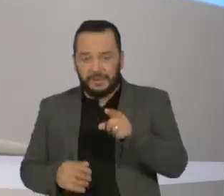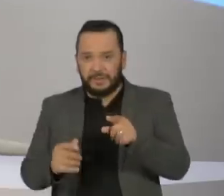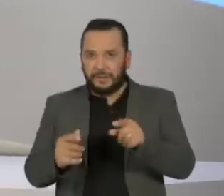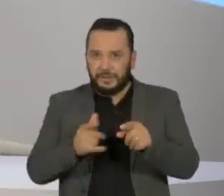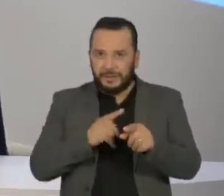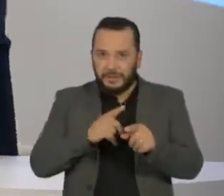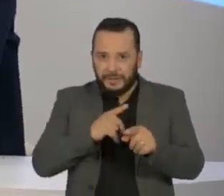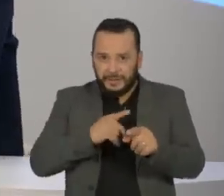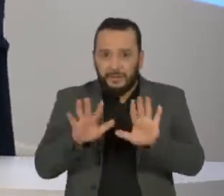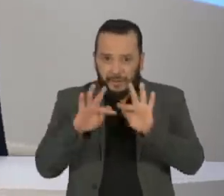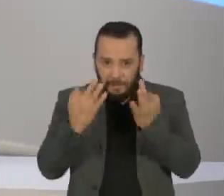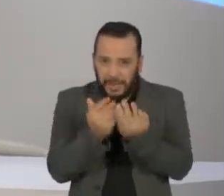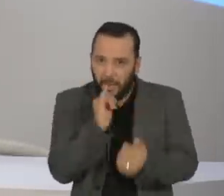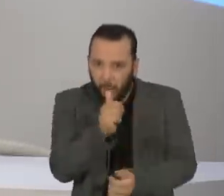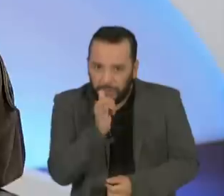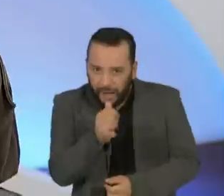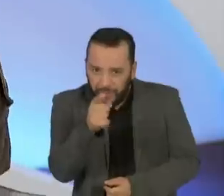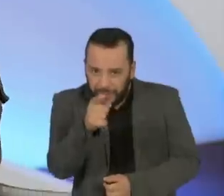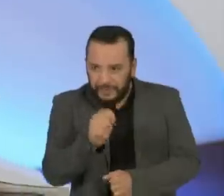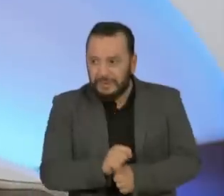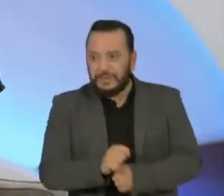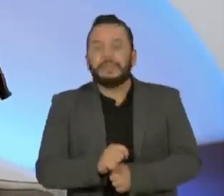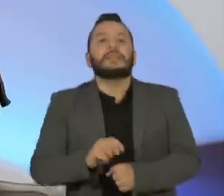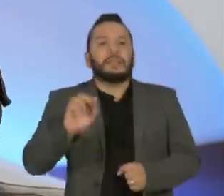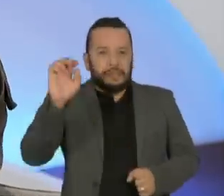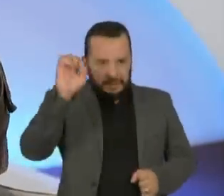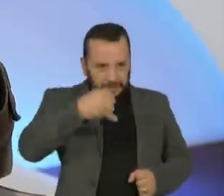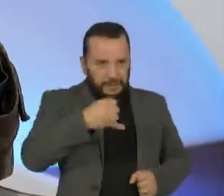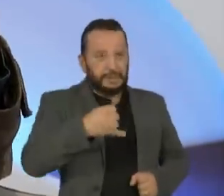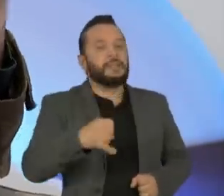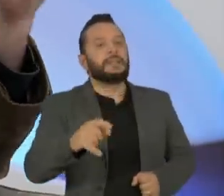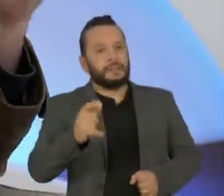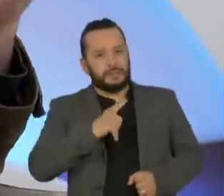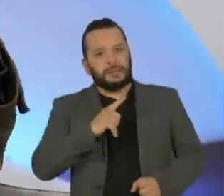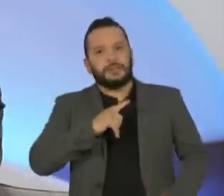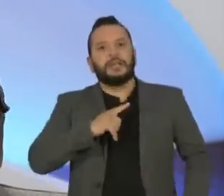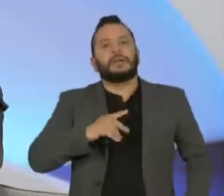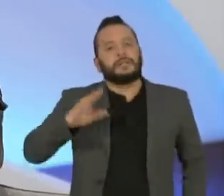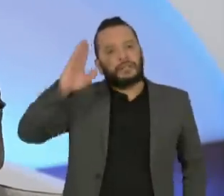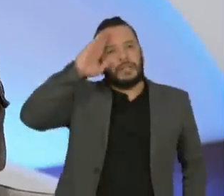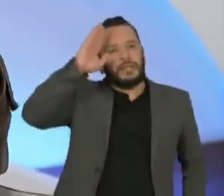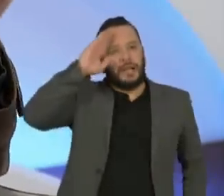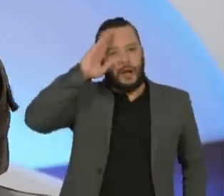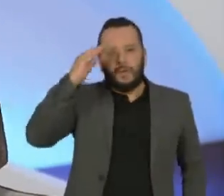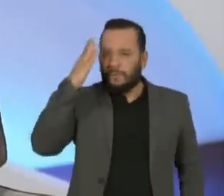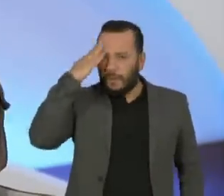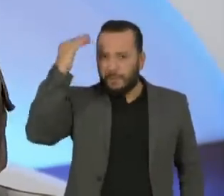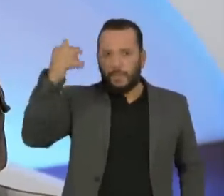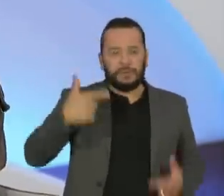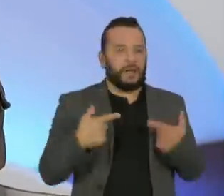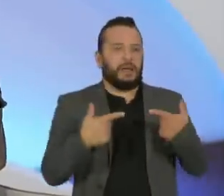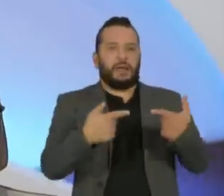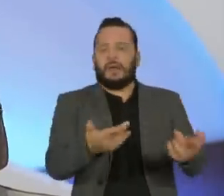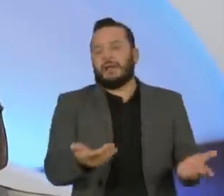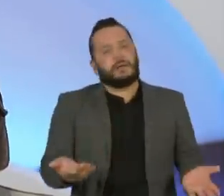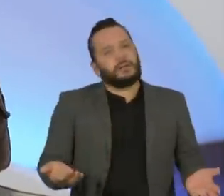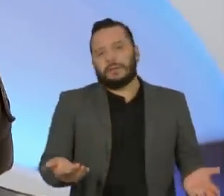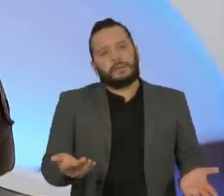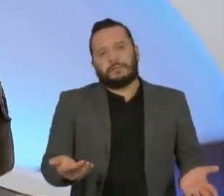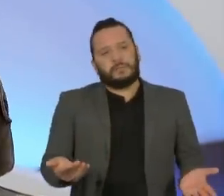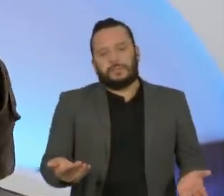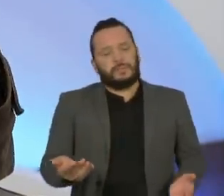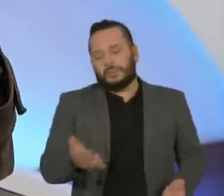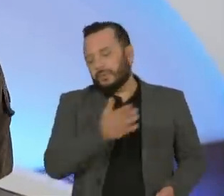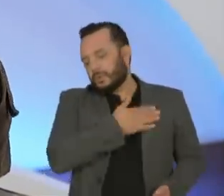contava as coisas. Ele era um cara que era general, um general, ele era herói de guerra, nunca quis se meter em